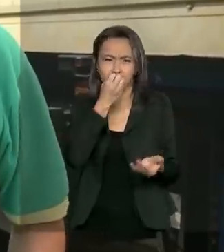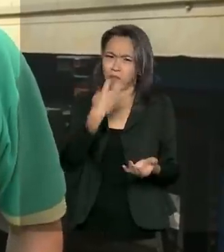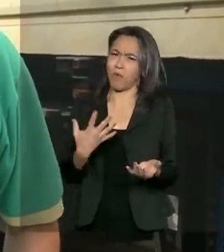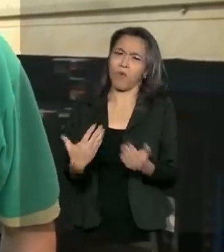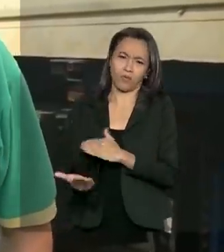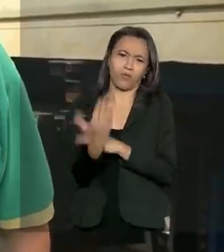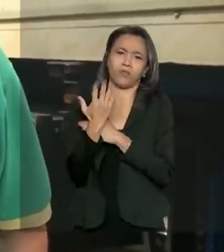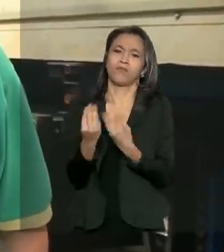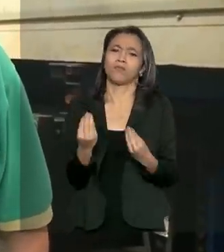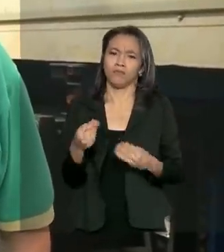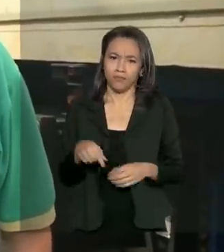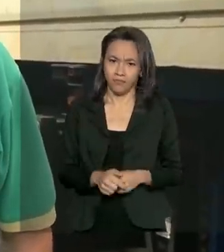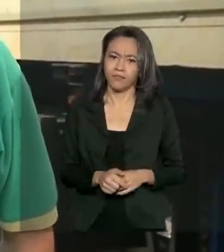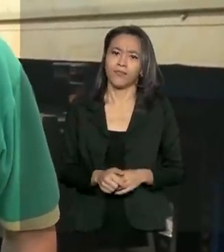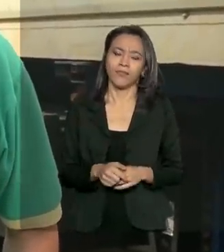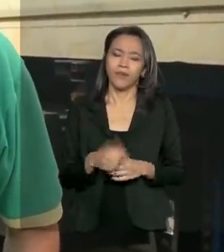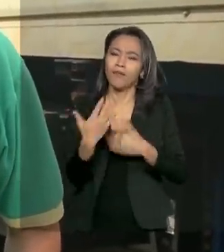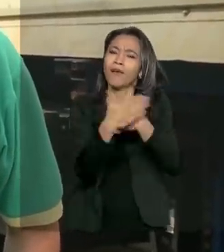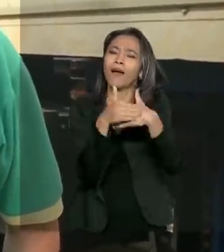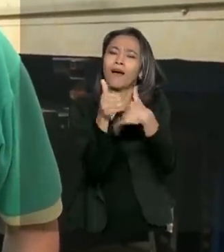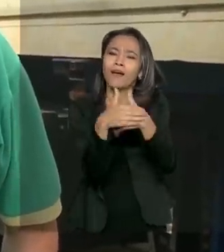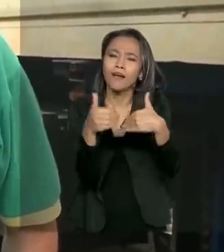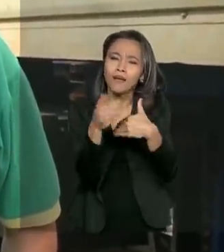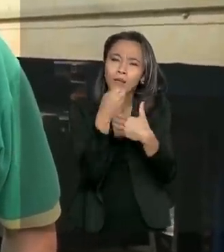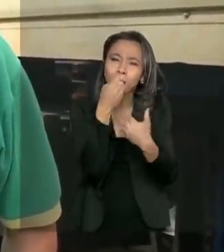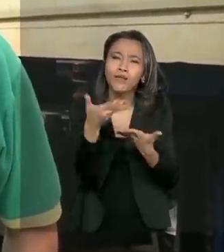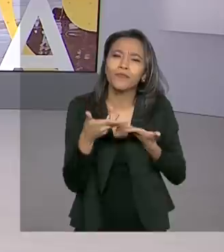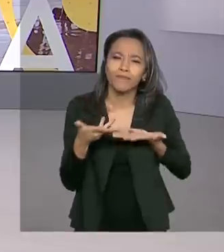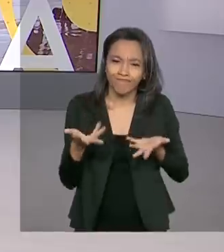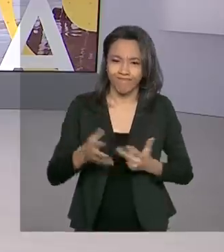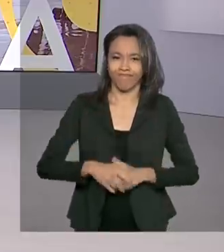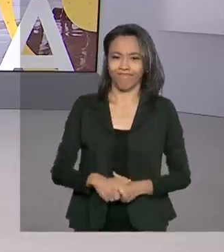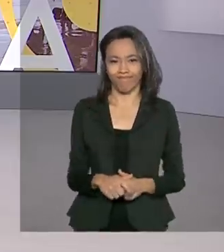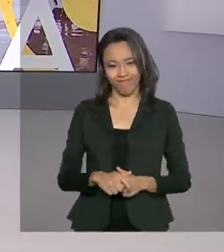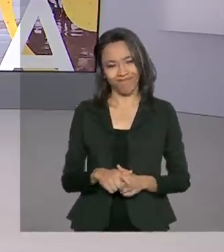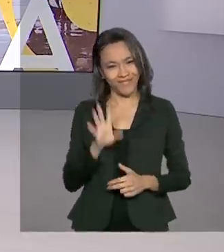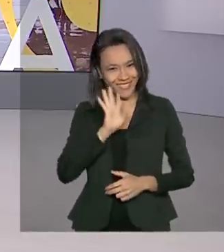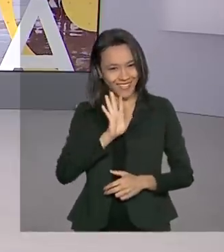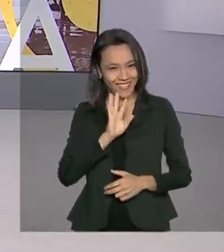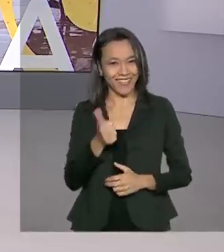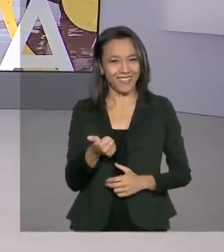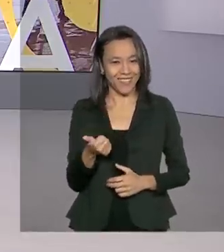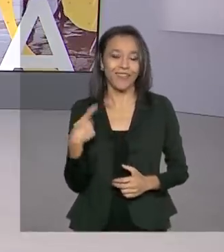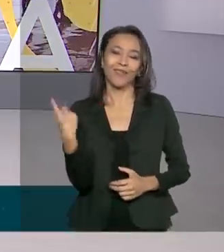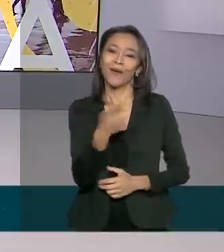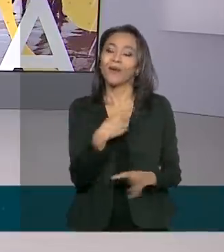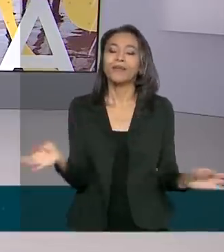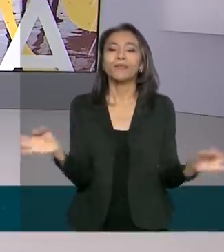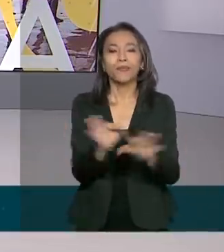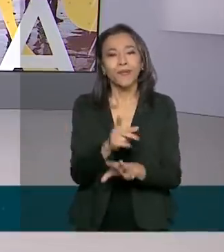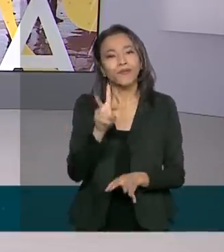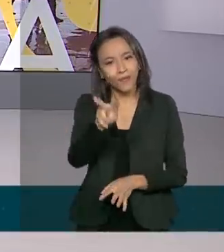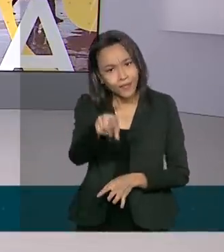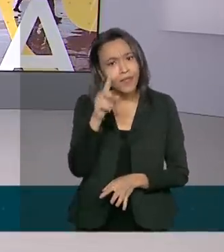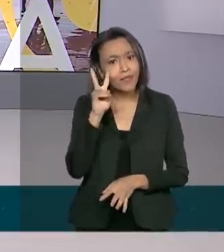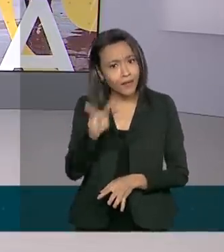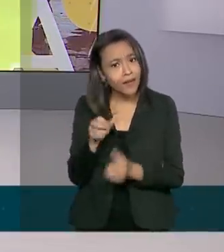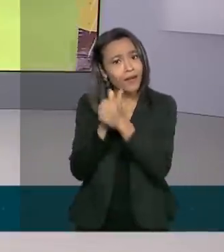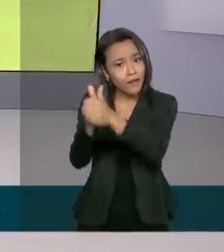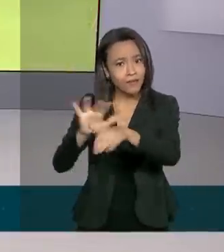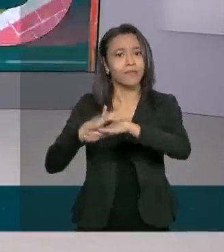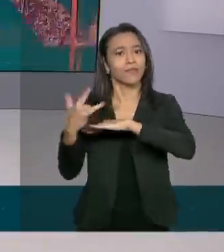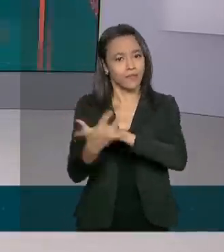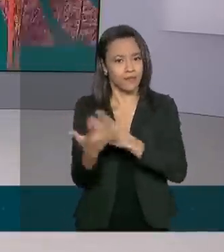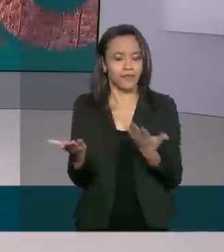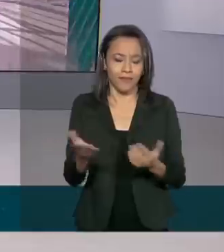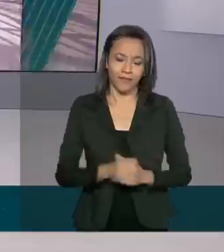ajuda bastante. É um carinho bem vindo. Que bacana, né? O Brasil em Dia fica por aqui. Nos acompanhe também pelas redes